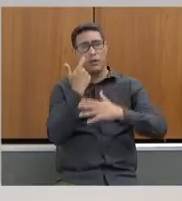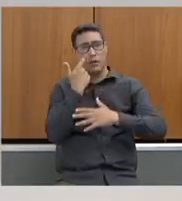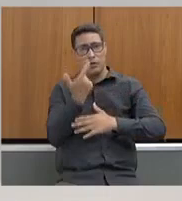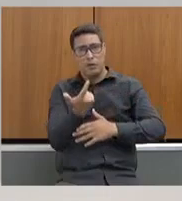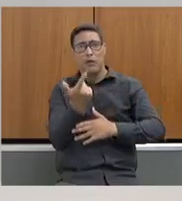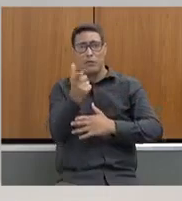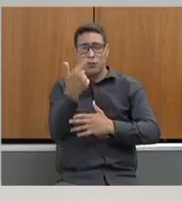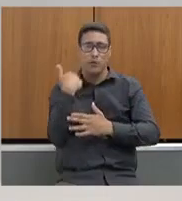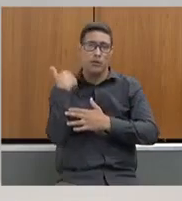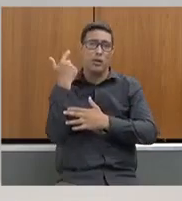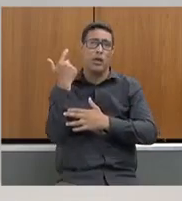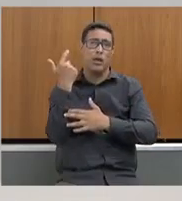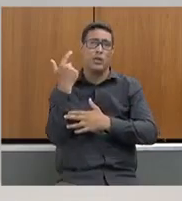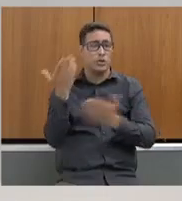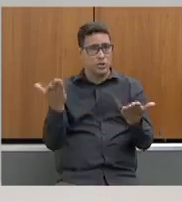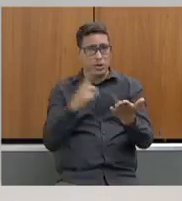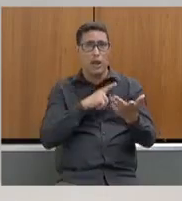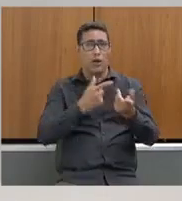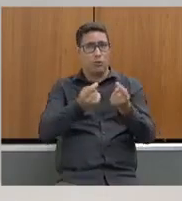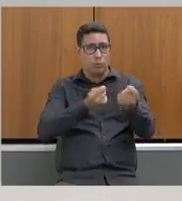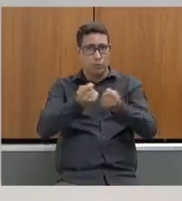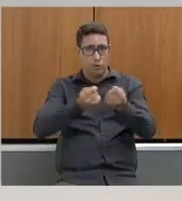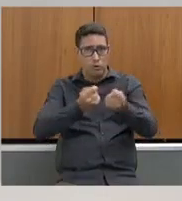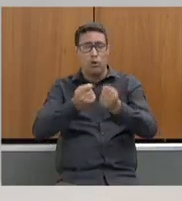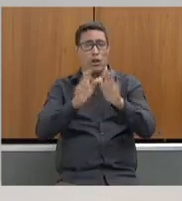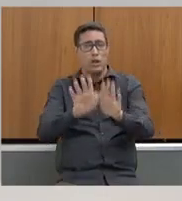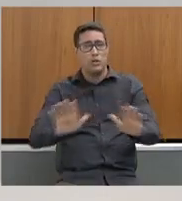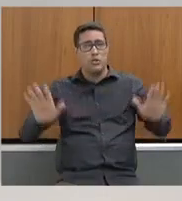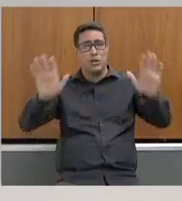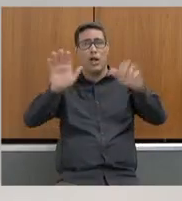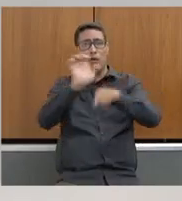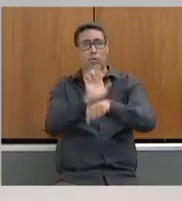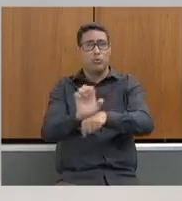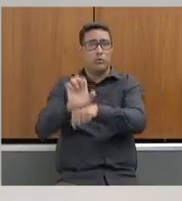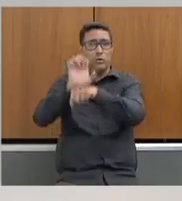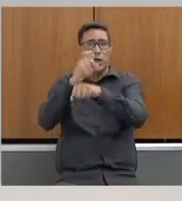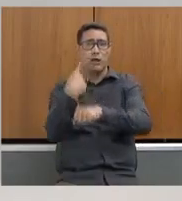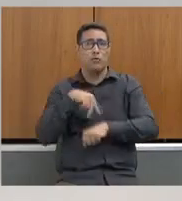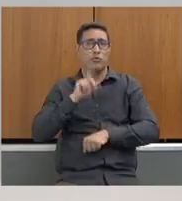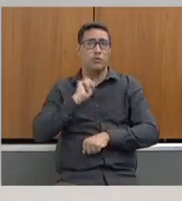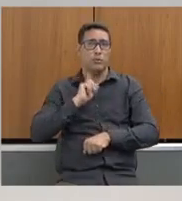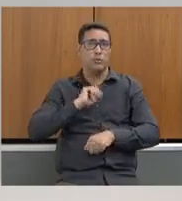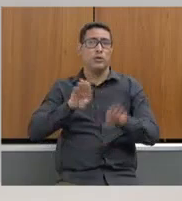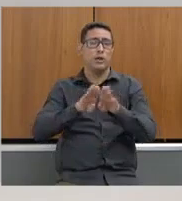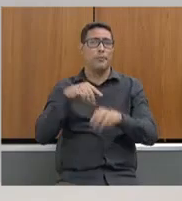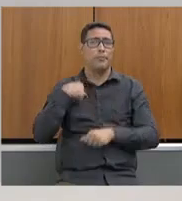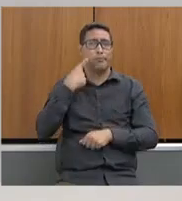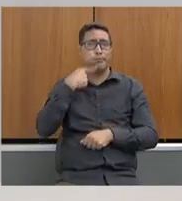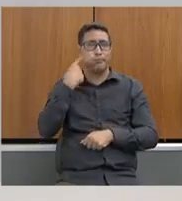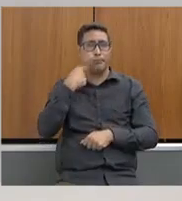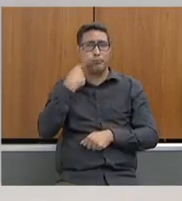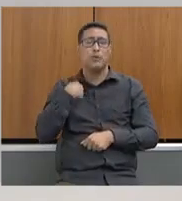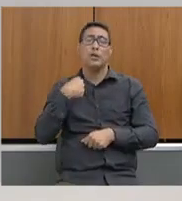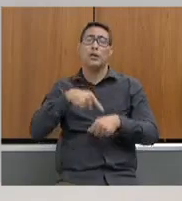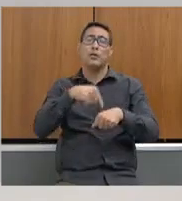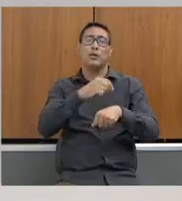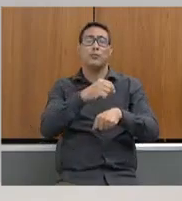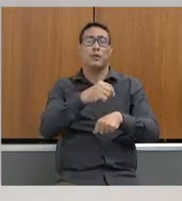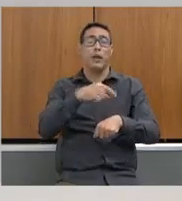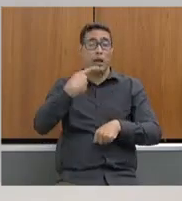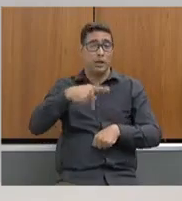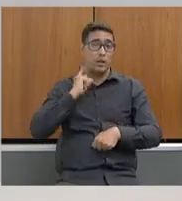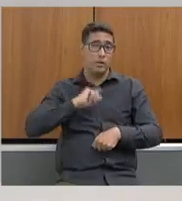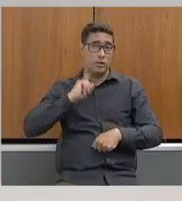composição, nós temos a Controladoria Geral do Estado de Minas Gerais e a Advocacia Geral do Estado de Minas Gerais.